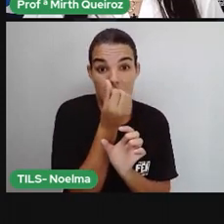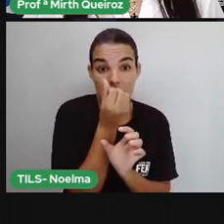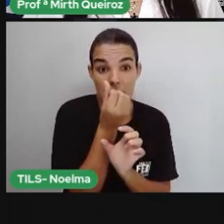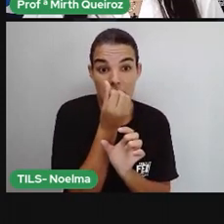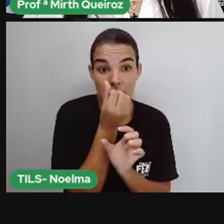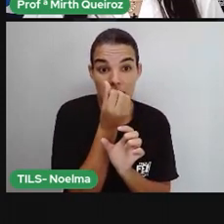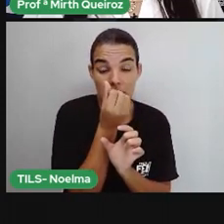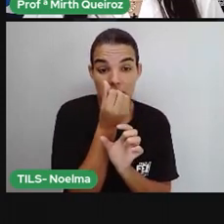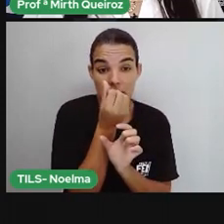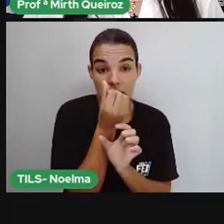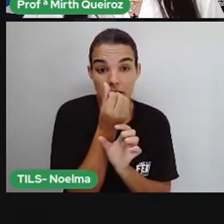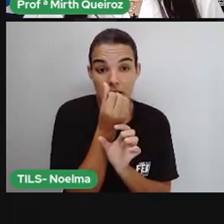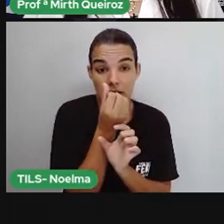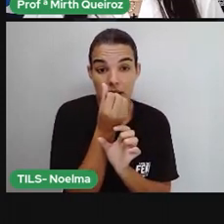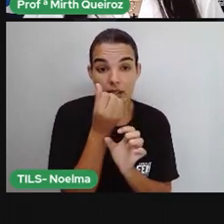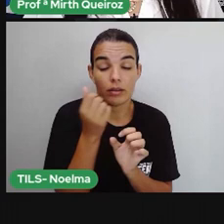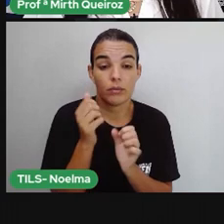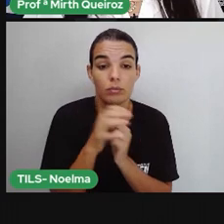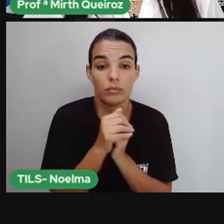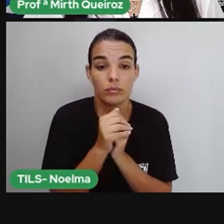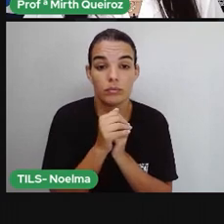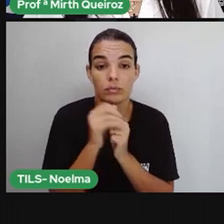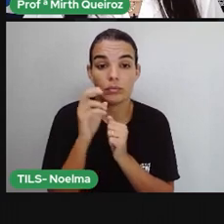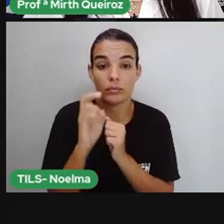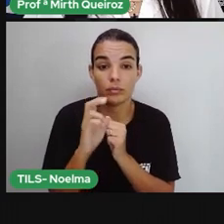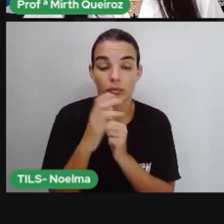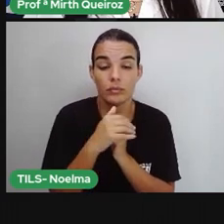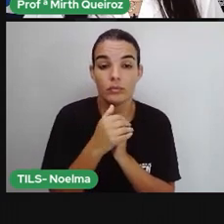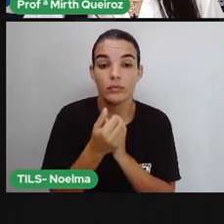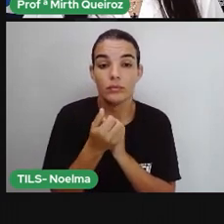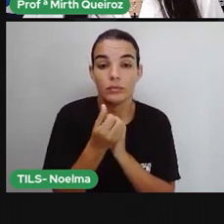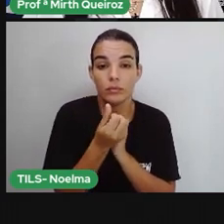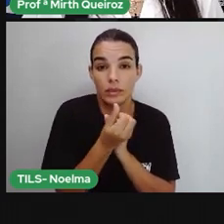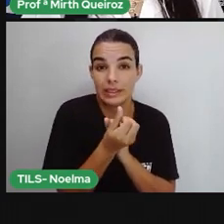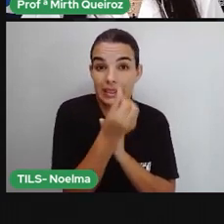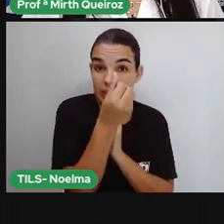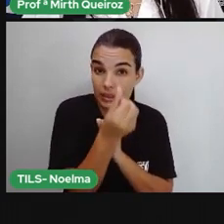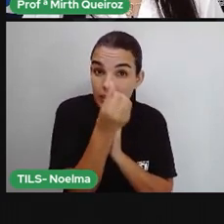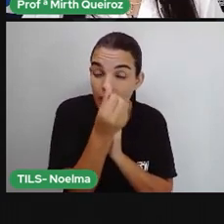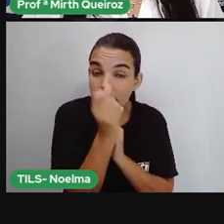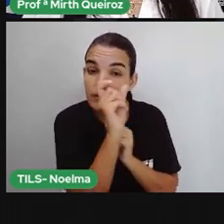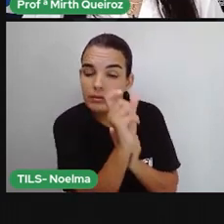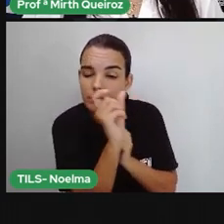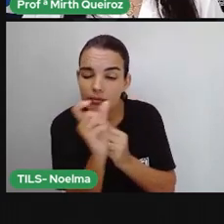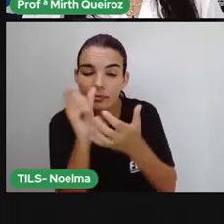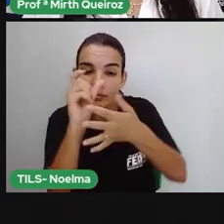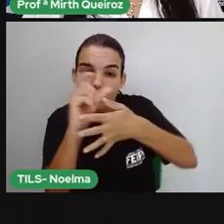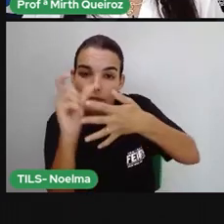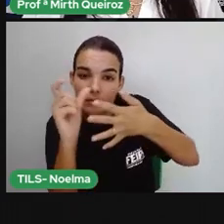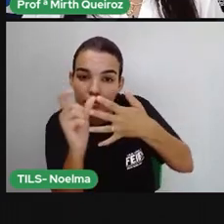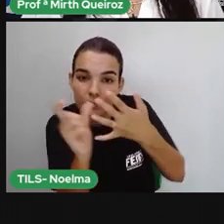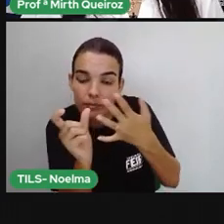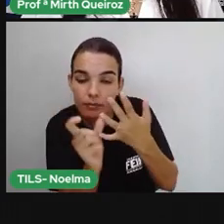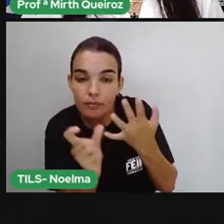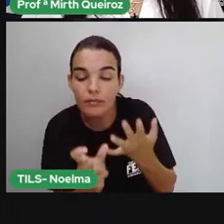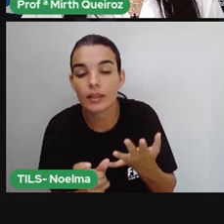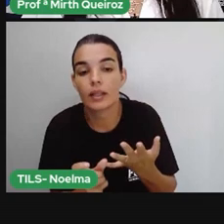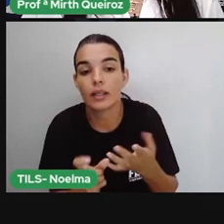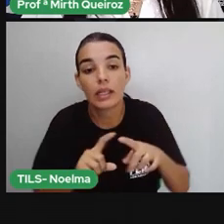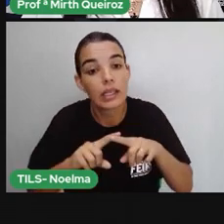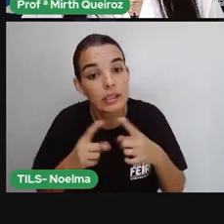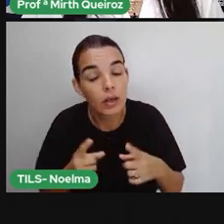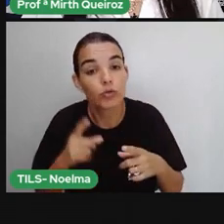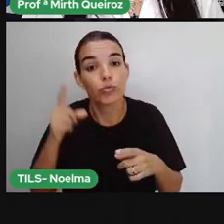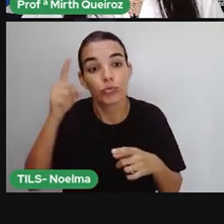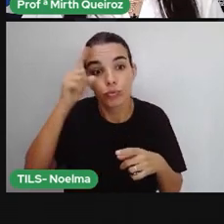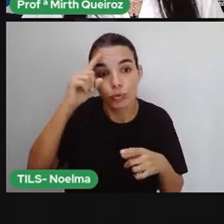Uma, duas, três, quatro, cinco, seis sílabas. Seis sílabas. E toda